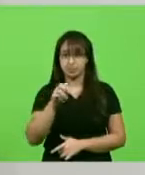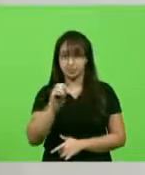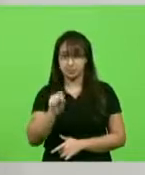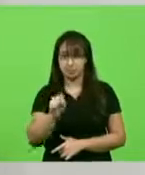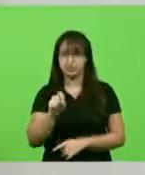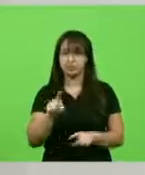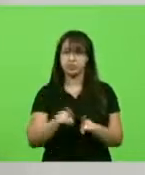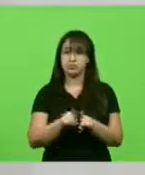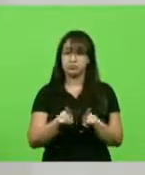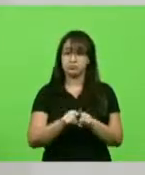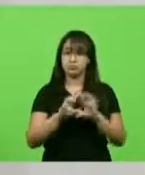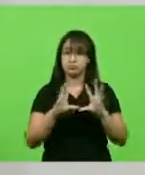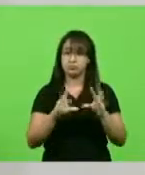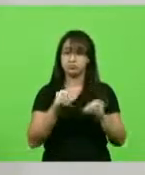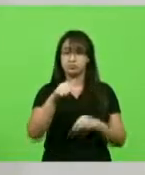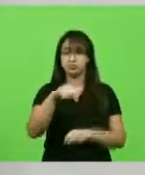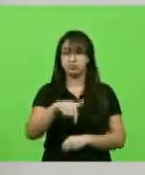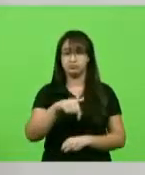catarinenses.